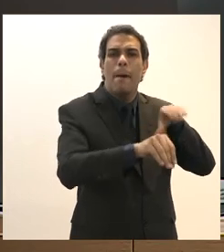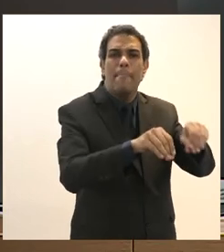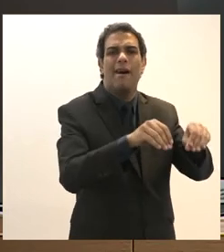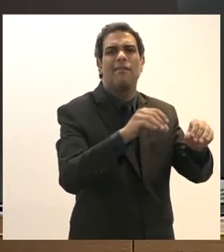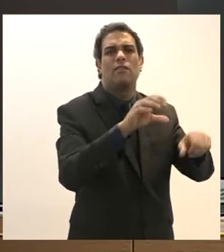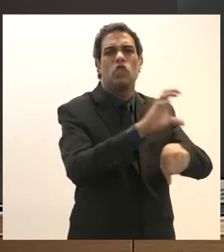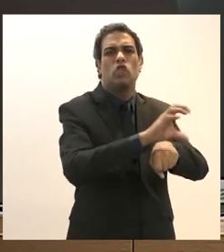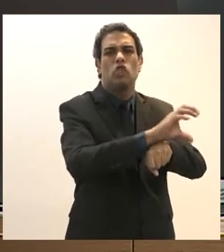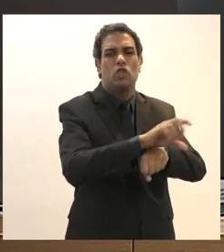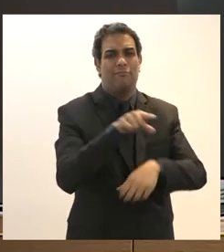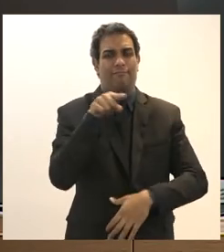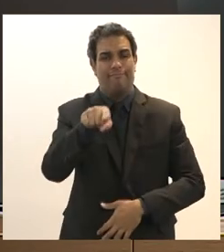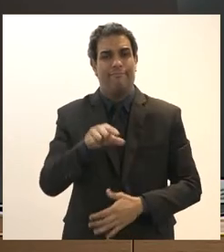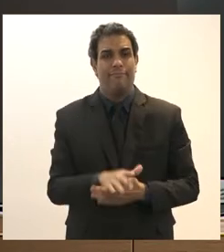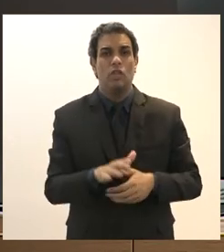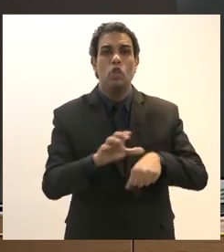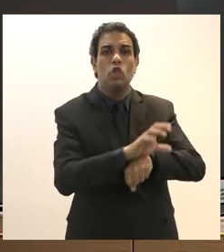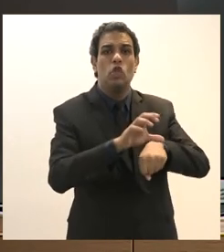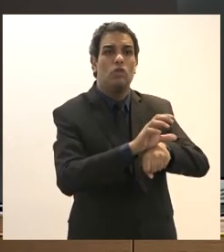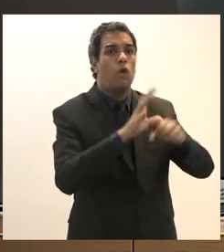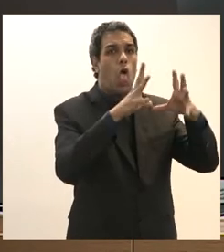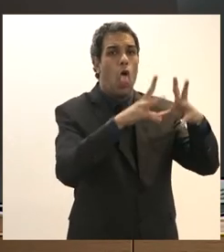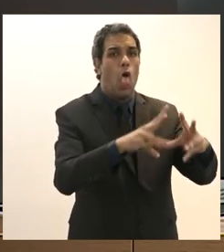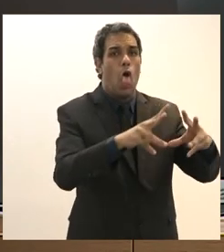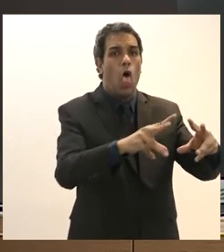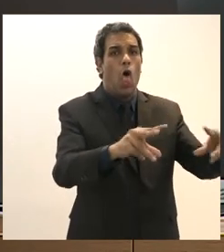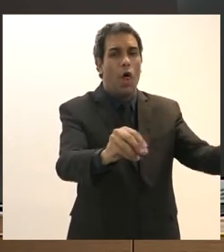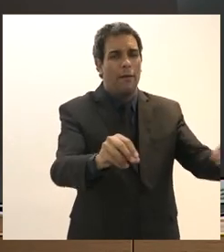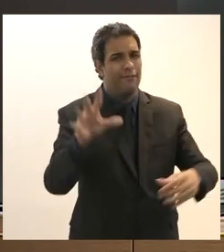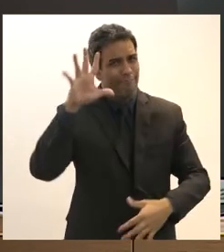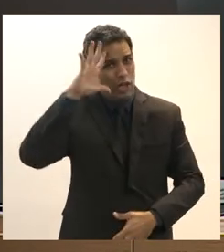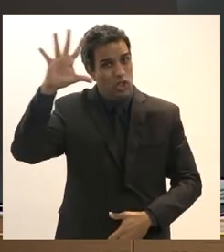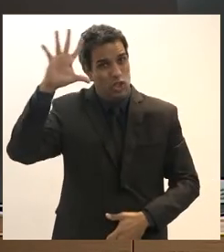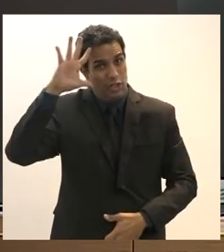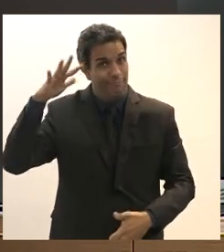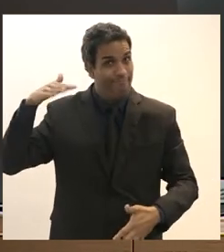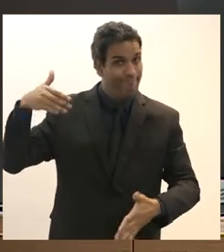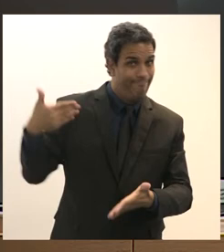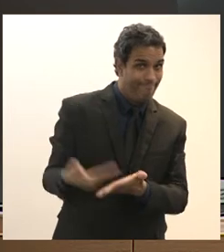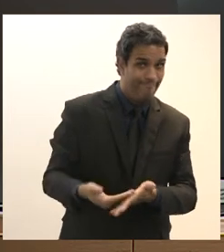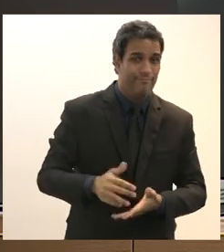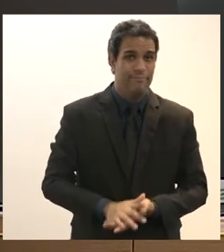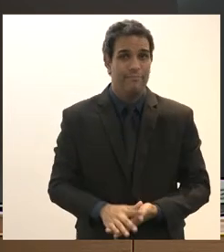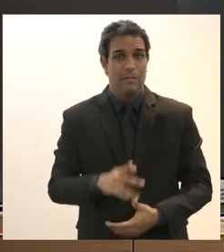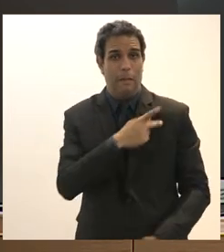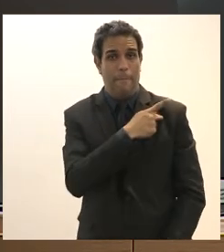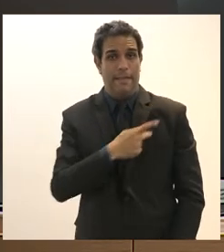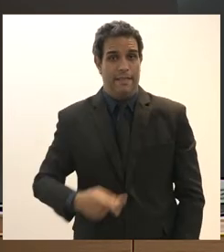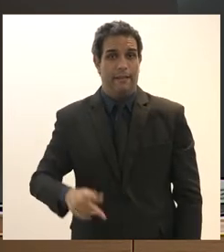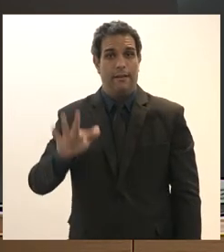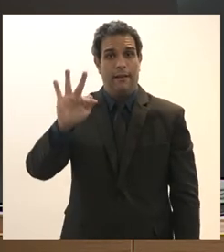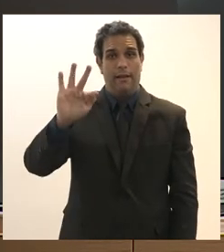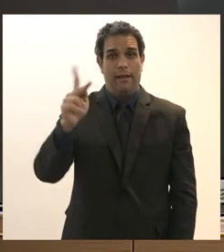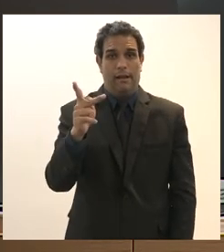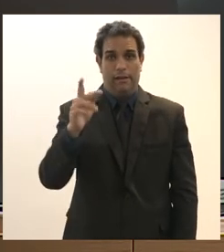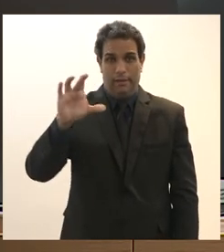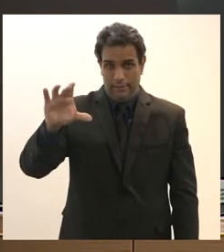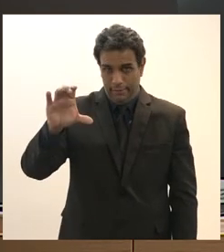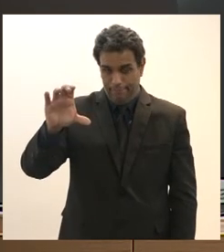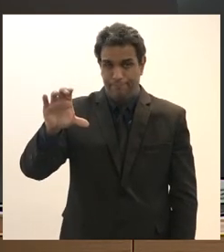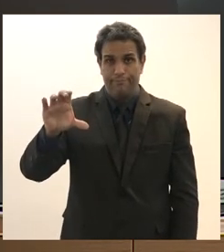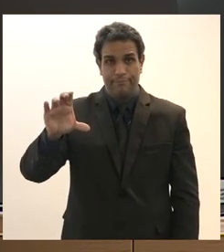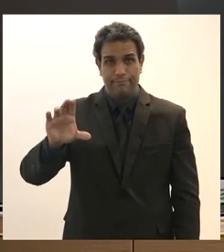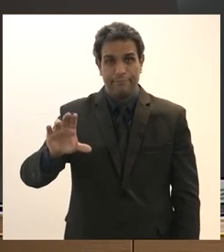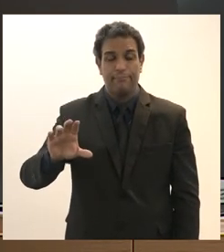e a Constituição foi sendo destruída imaginar que Fernando Henrique Cardoso ao assumir a